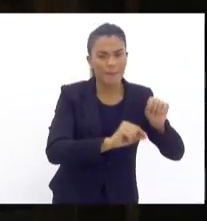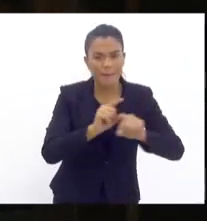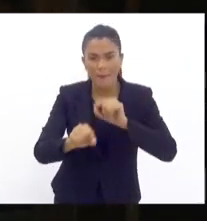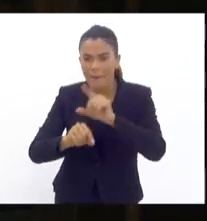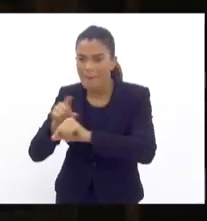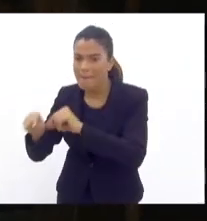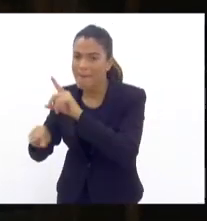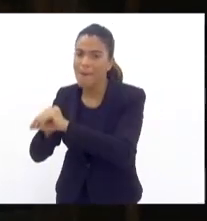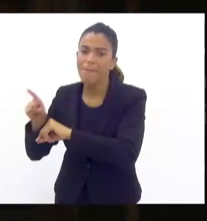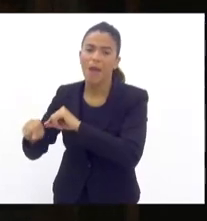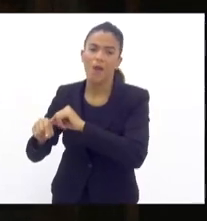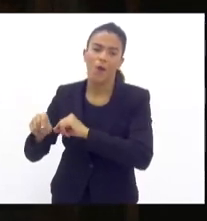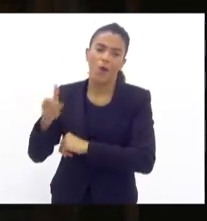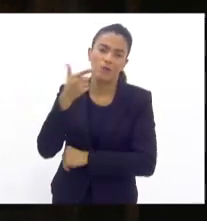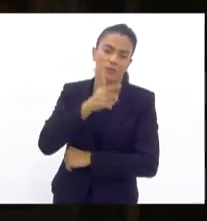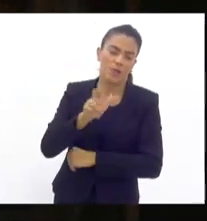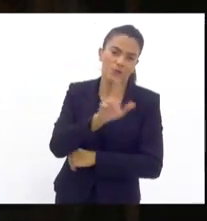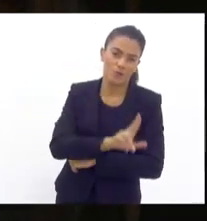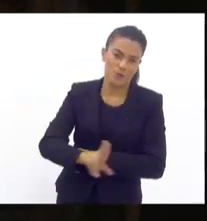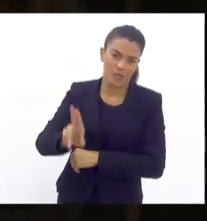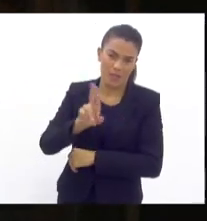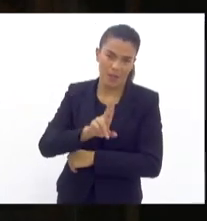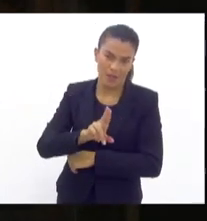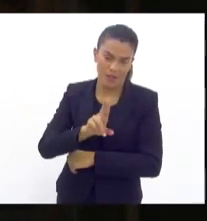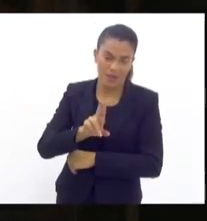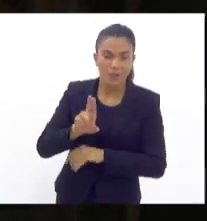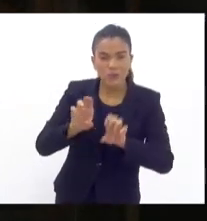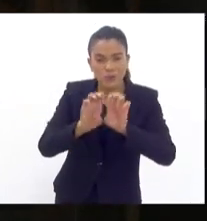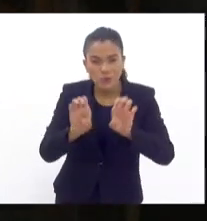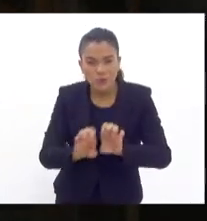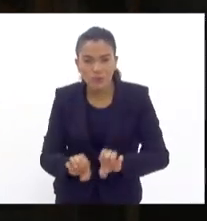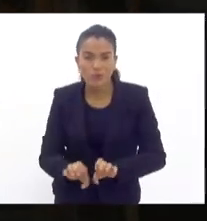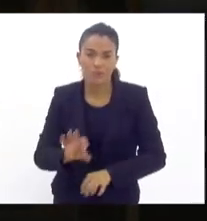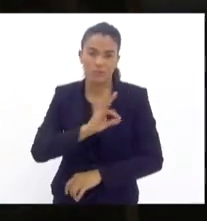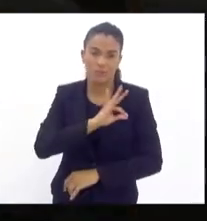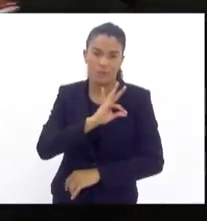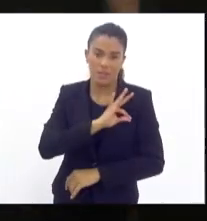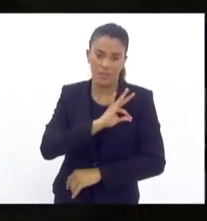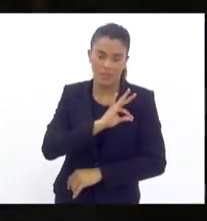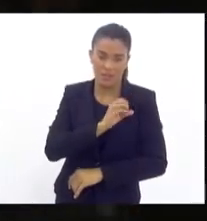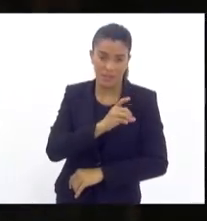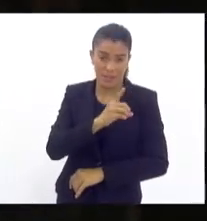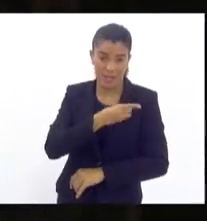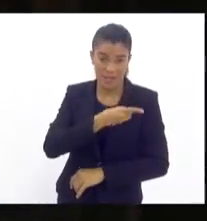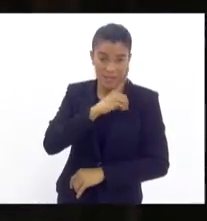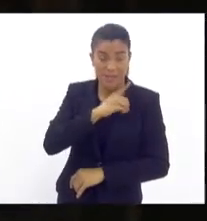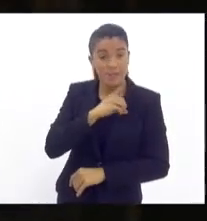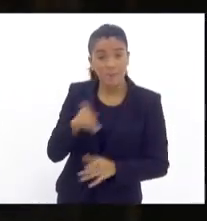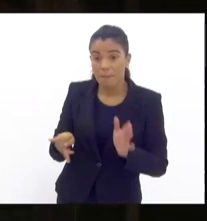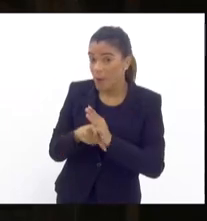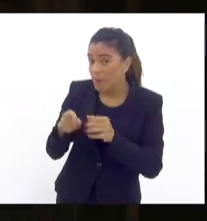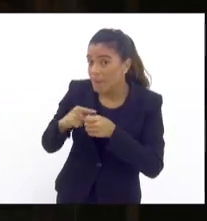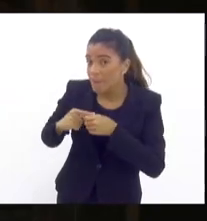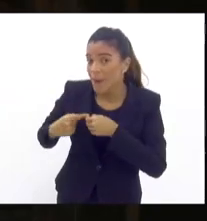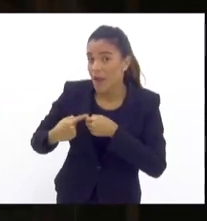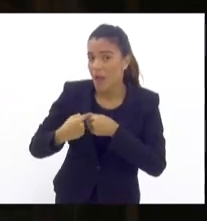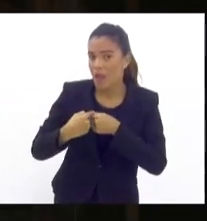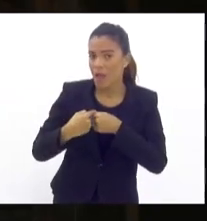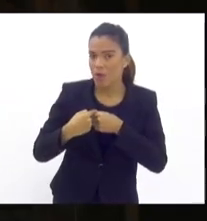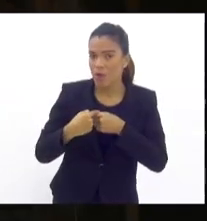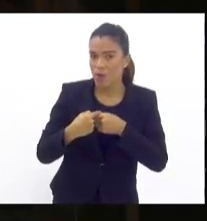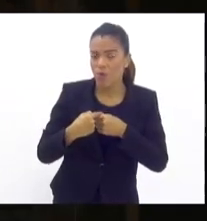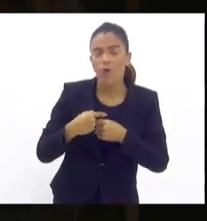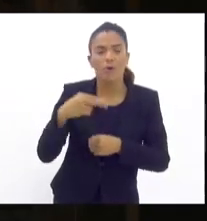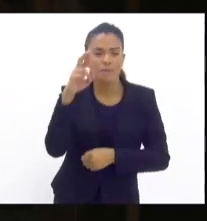a estrutura das delegacias e, de uma forma pioneira, nós estamos mobilizando várias delegacias de bairro para investigar esse